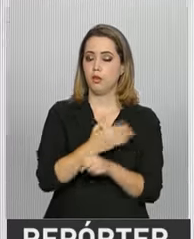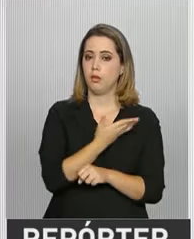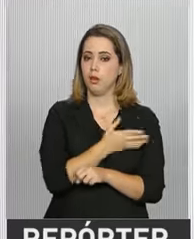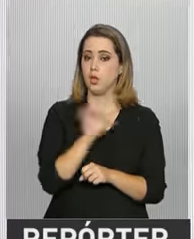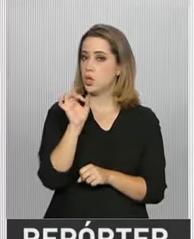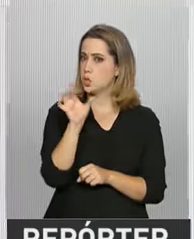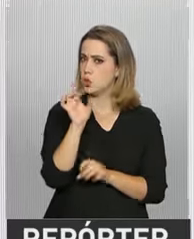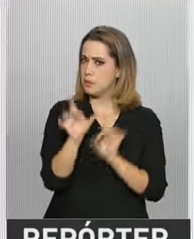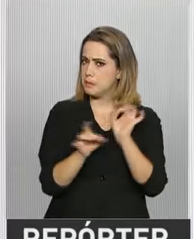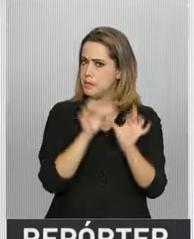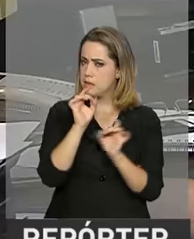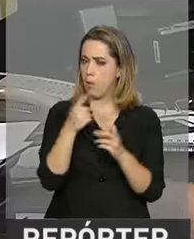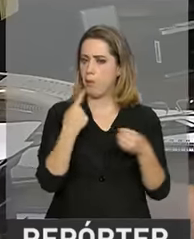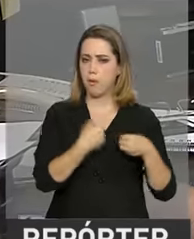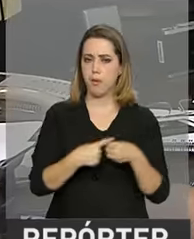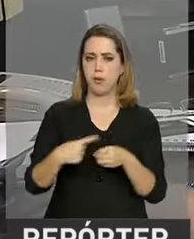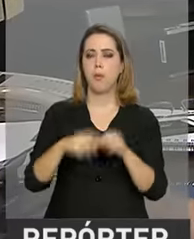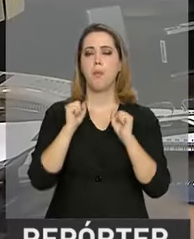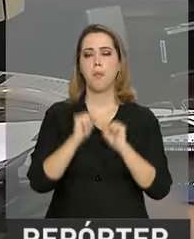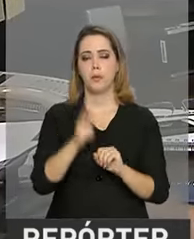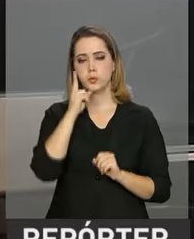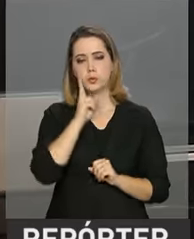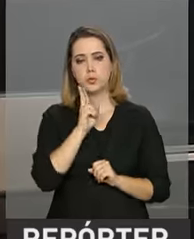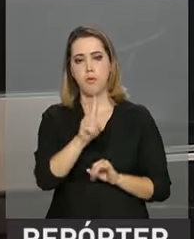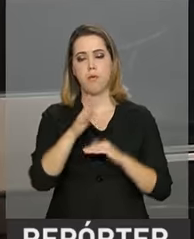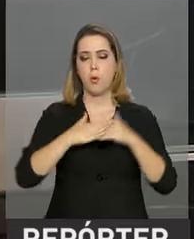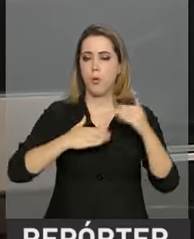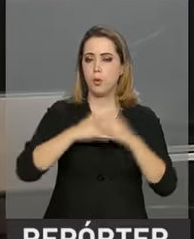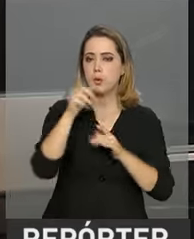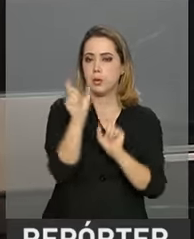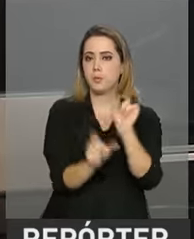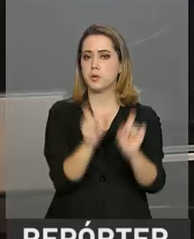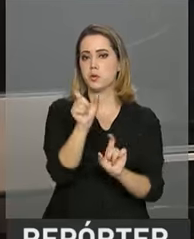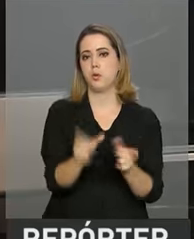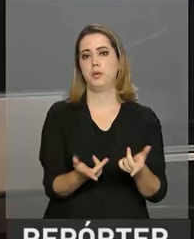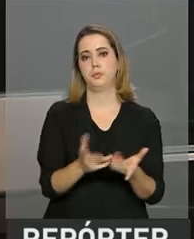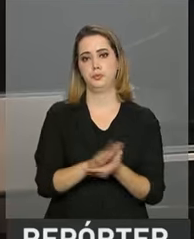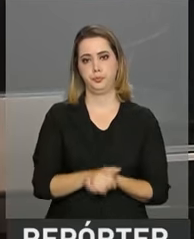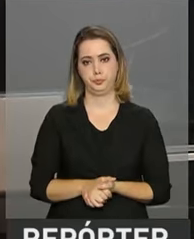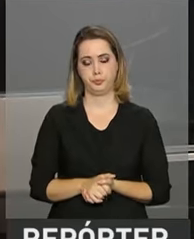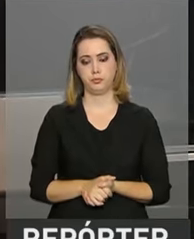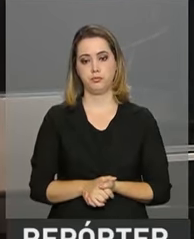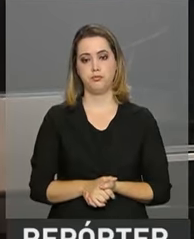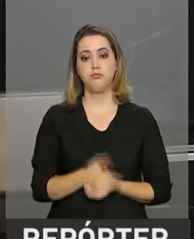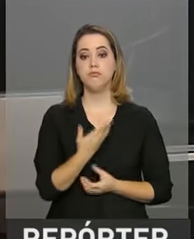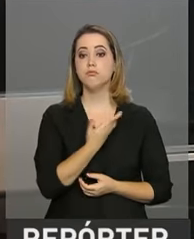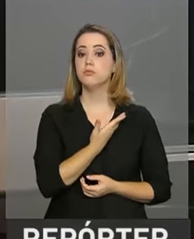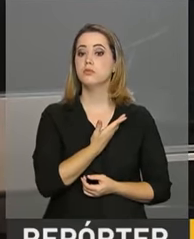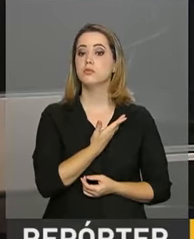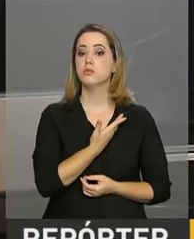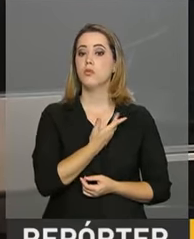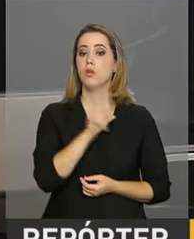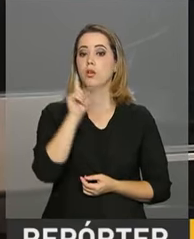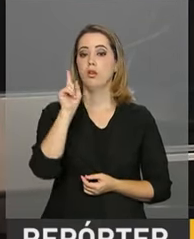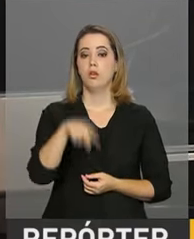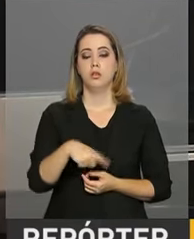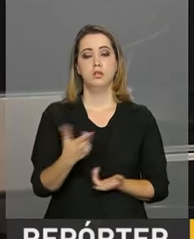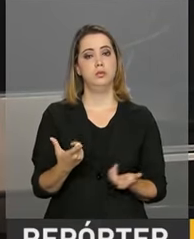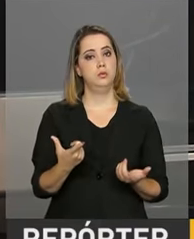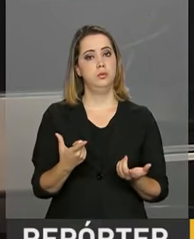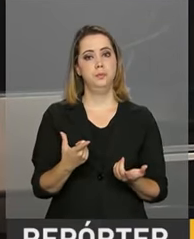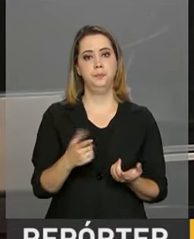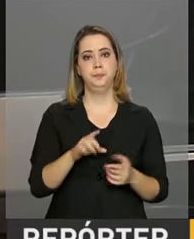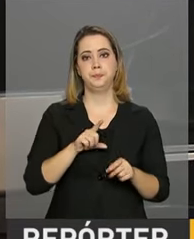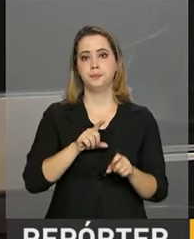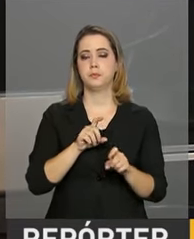municípios, está aberto a qualquer cidadão. Uma ferramenta online, ele funciona em qualquer browser da internet